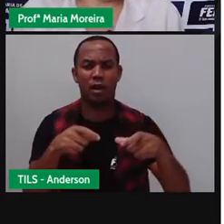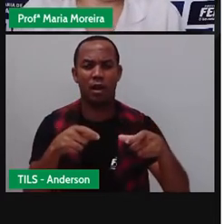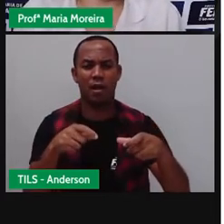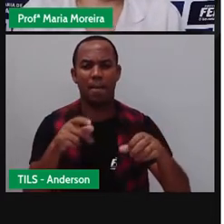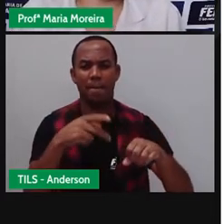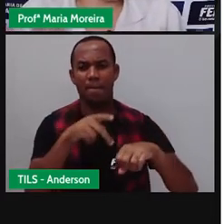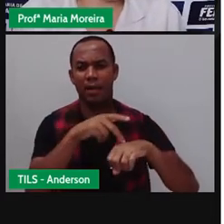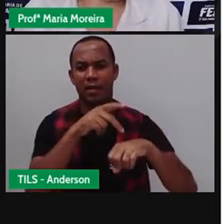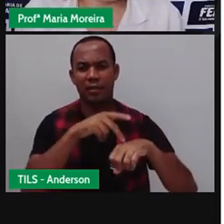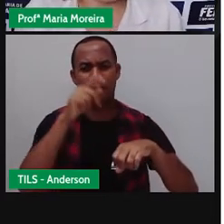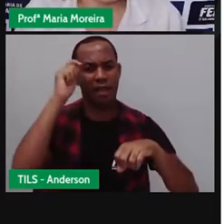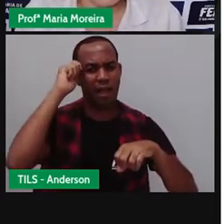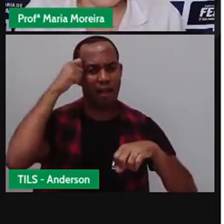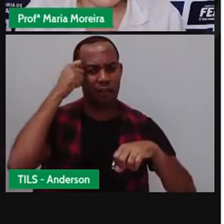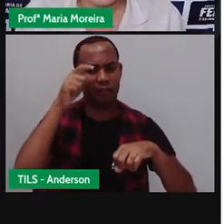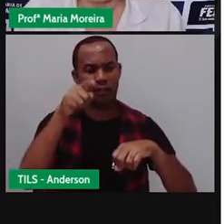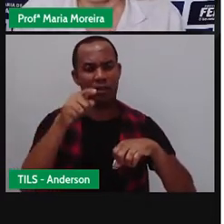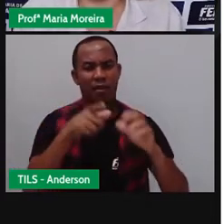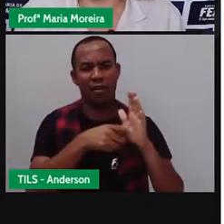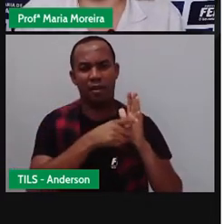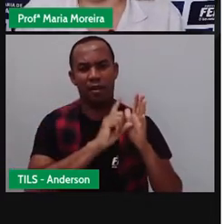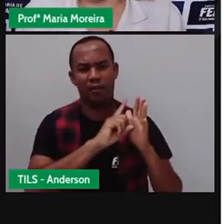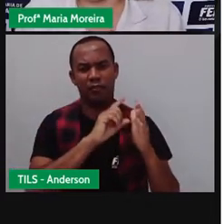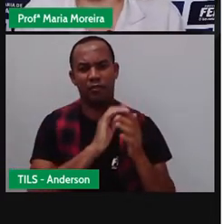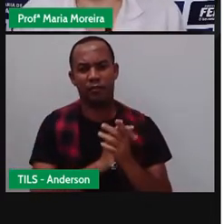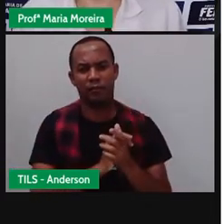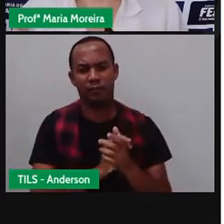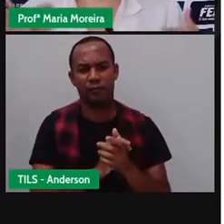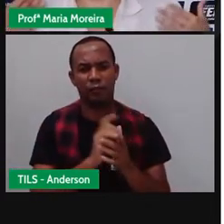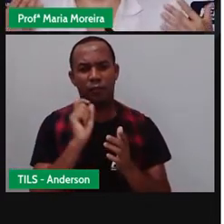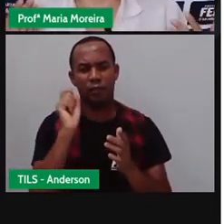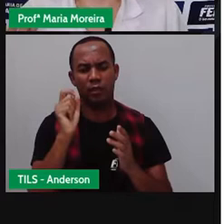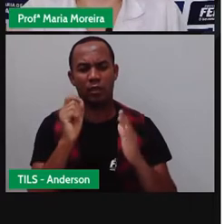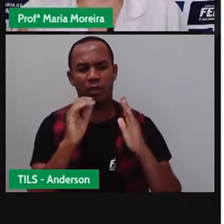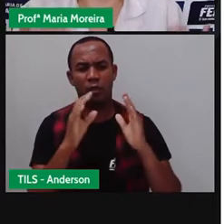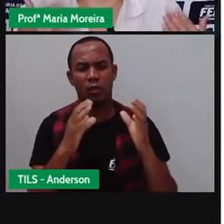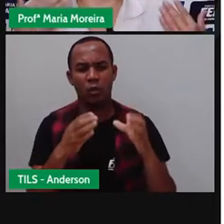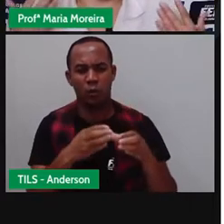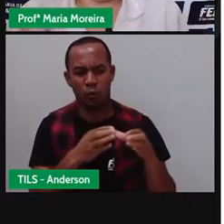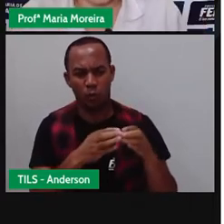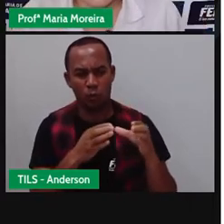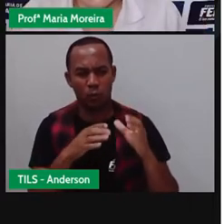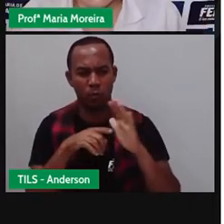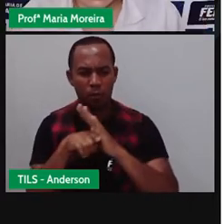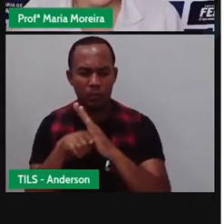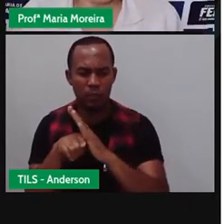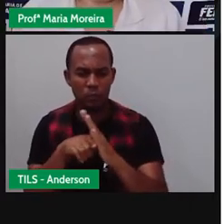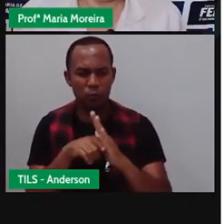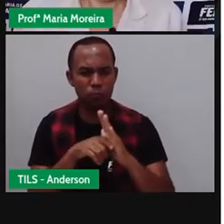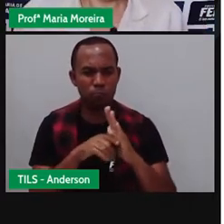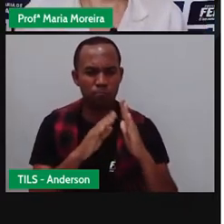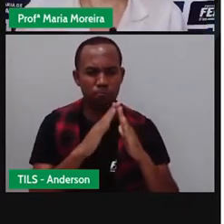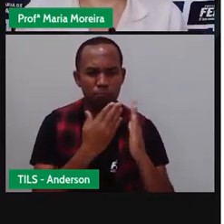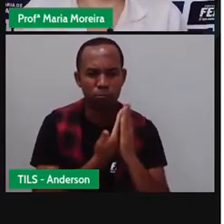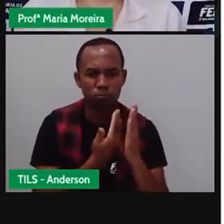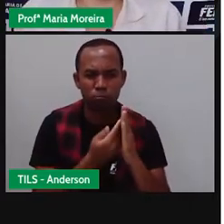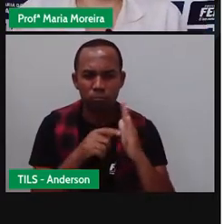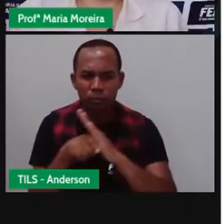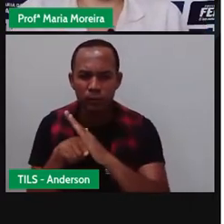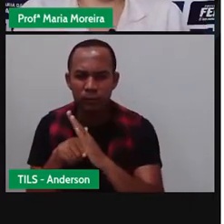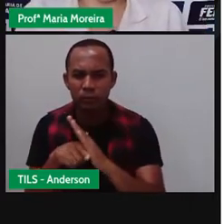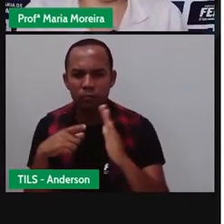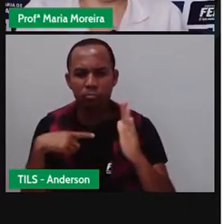se sabe, Pró, que foram 15 mil anos antes? Através de o quê? De vários estudos e pesquisas, certo? Outros